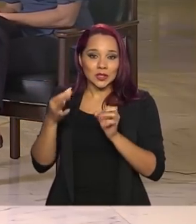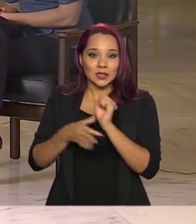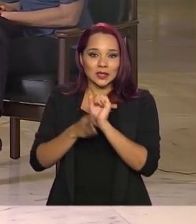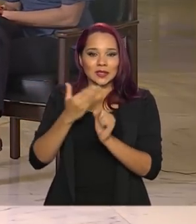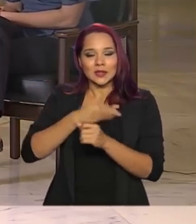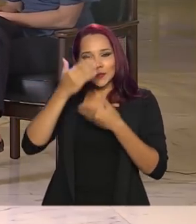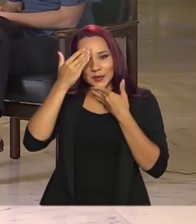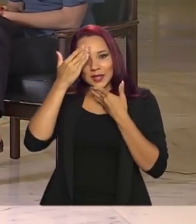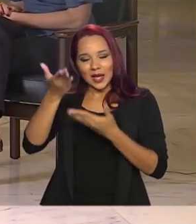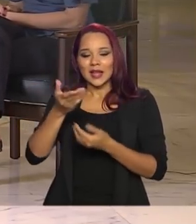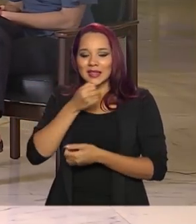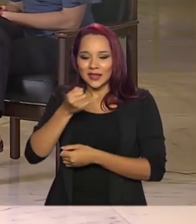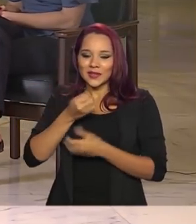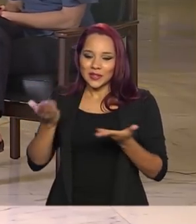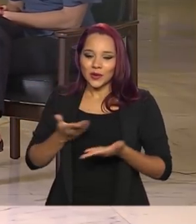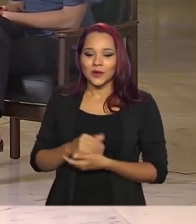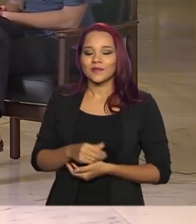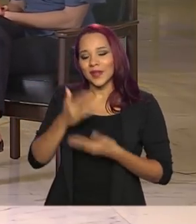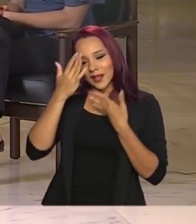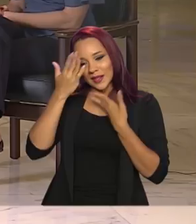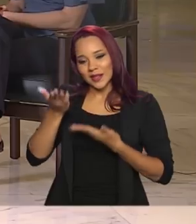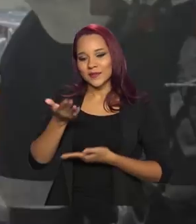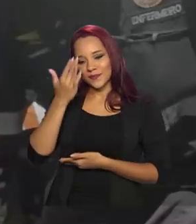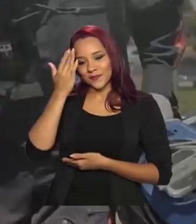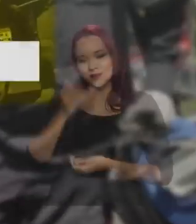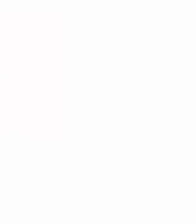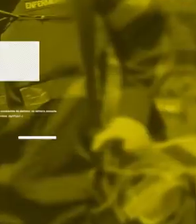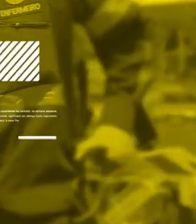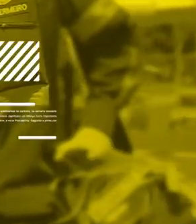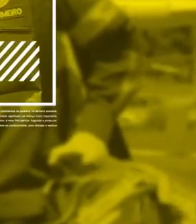obrigada pela entrevista. Agradeço, Daniela. Muito obrigado.